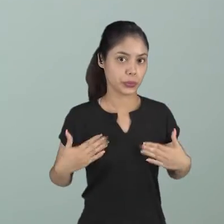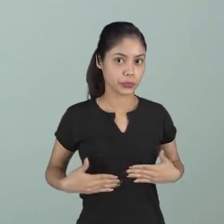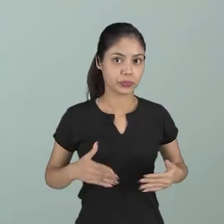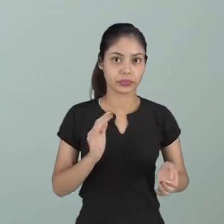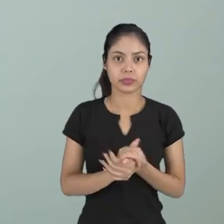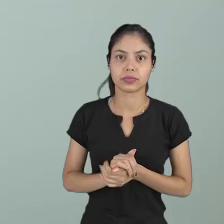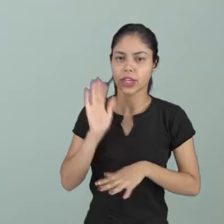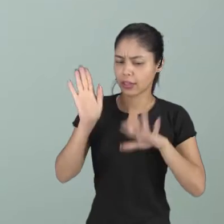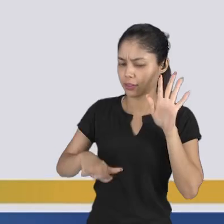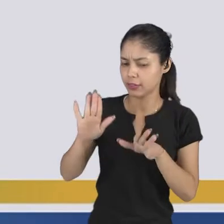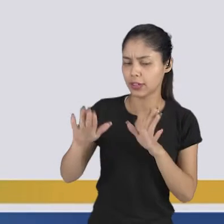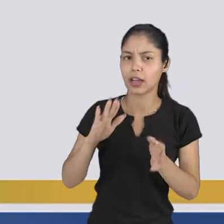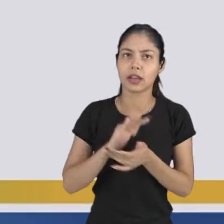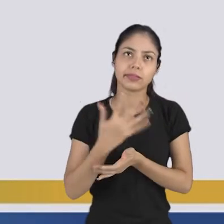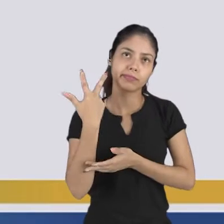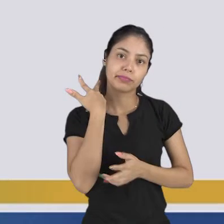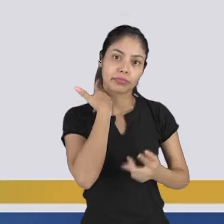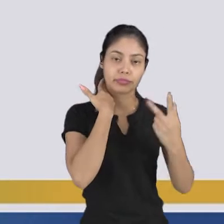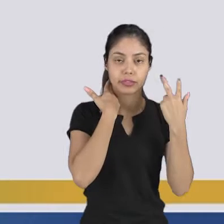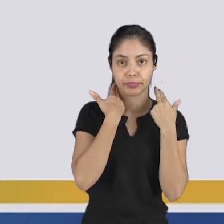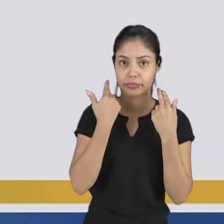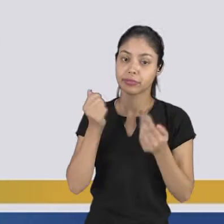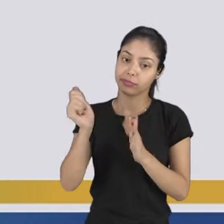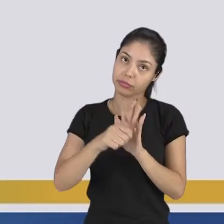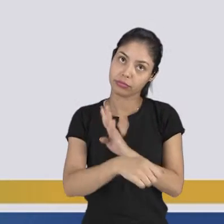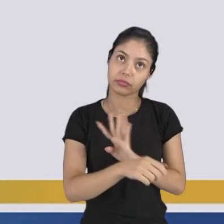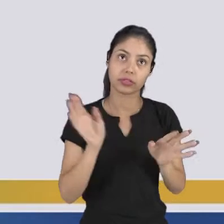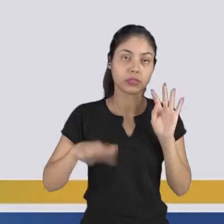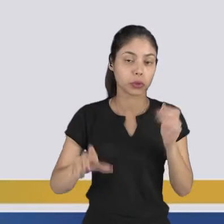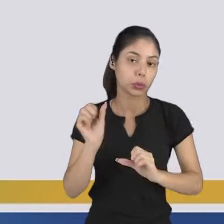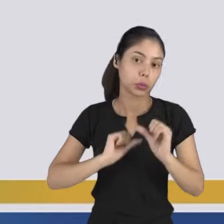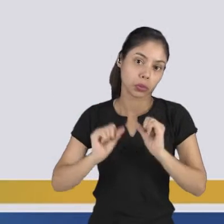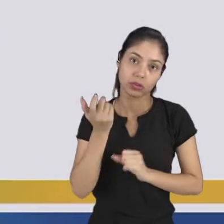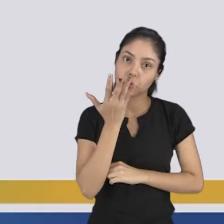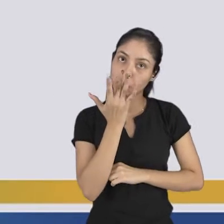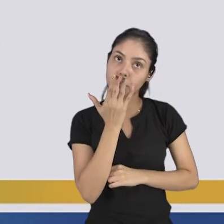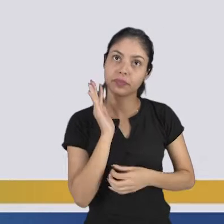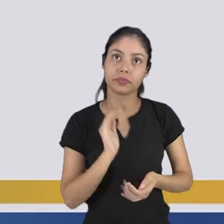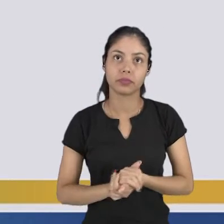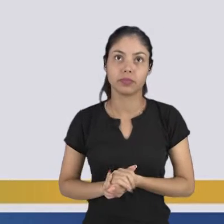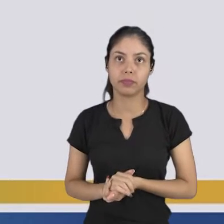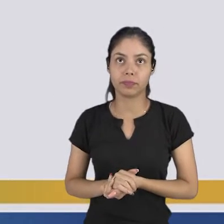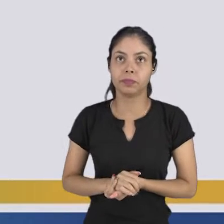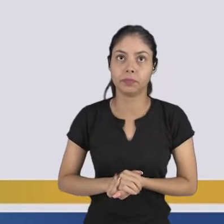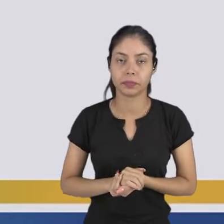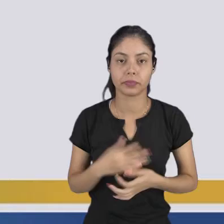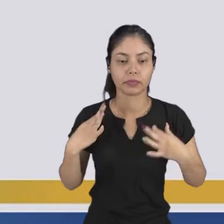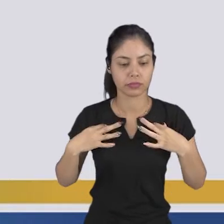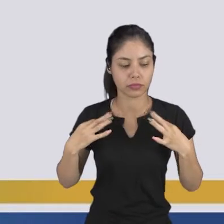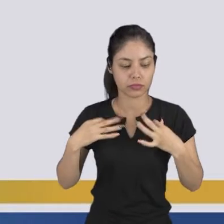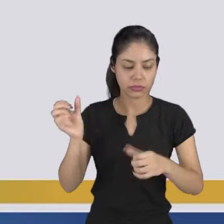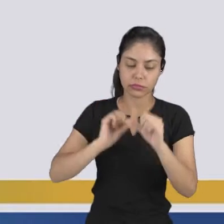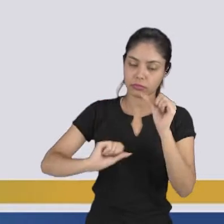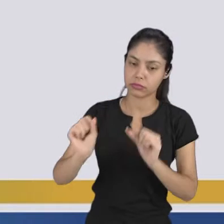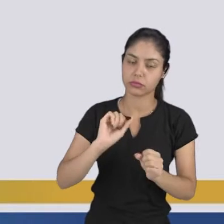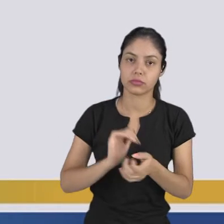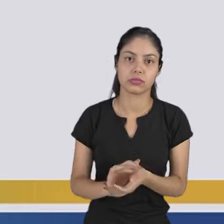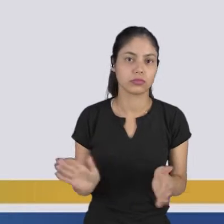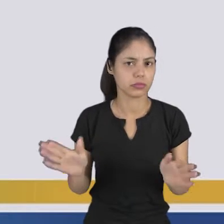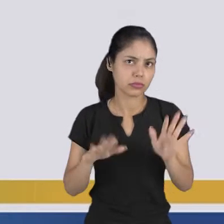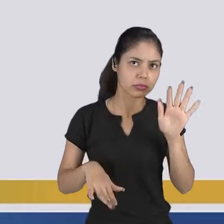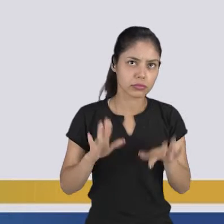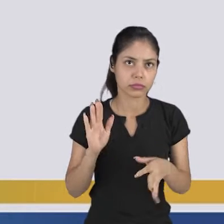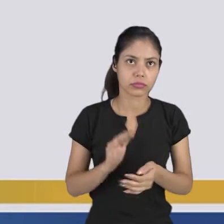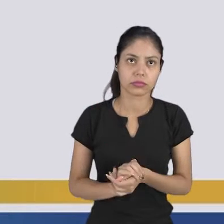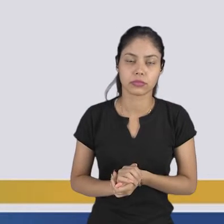Às vezes a pessoa corta o cabelo todo mês, às vezes muda de cor, troca o estilo de roupa. E de repente, por